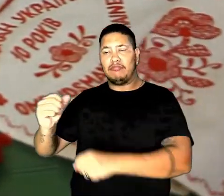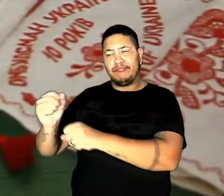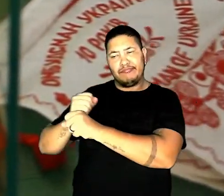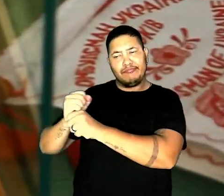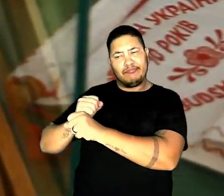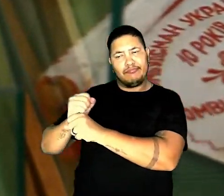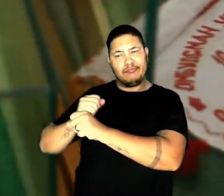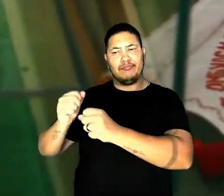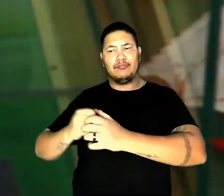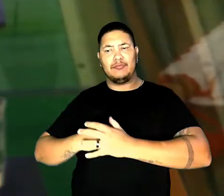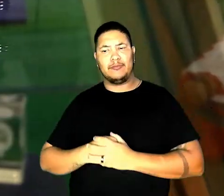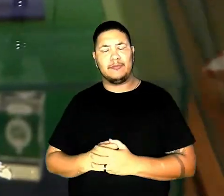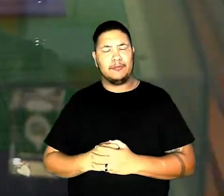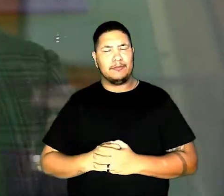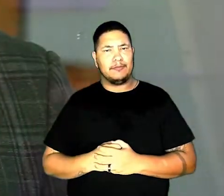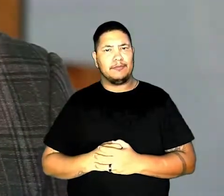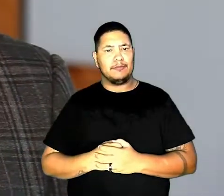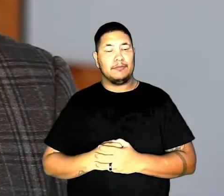dos anos.